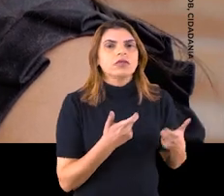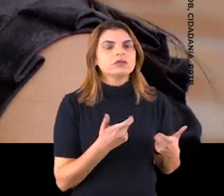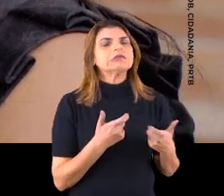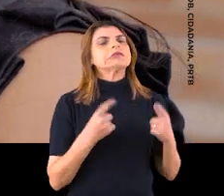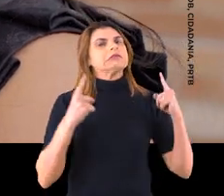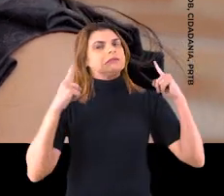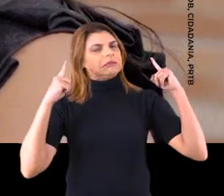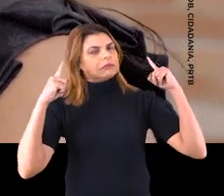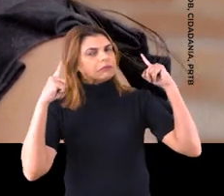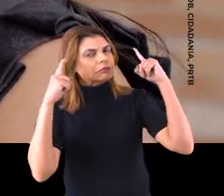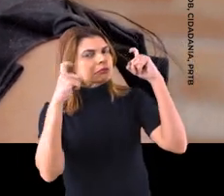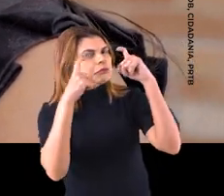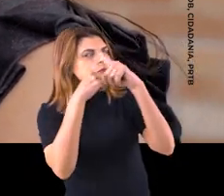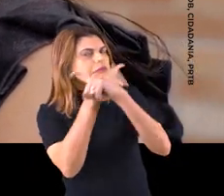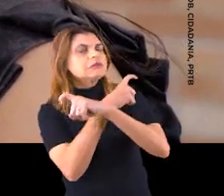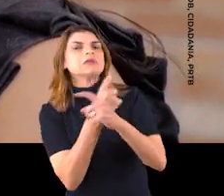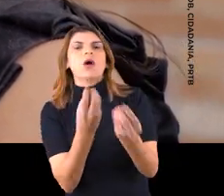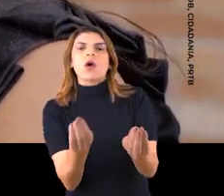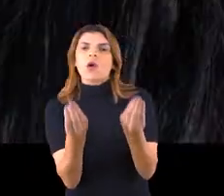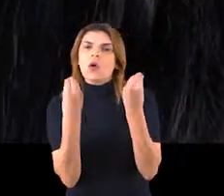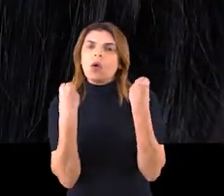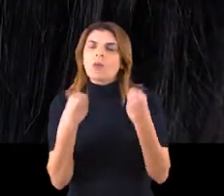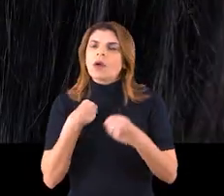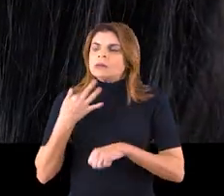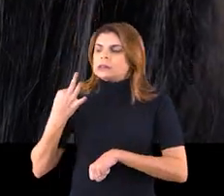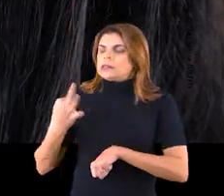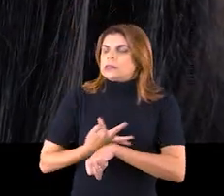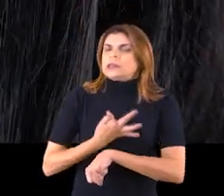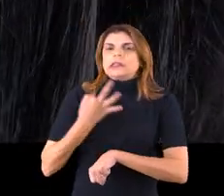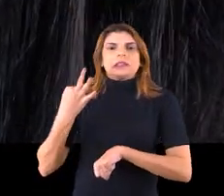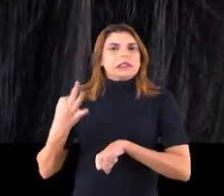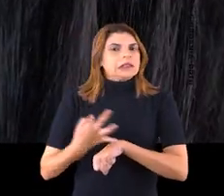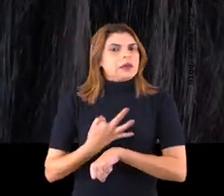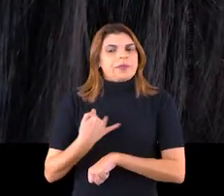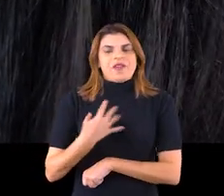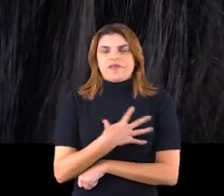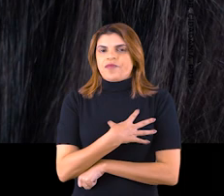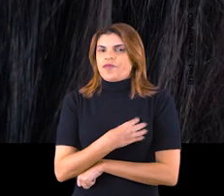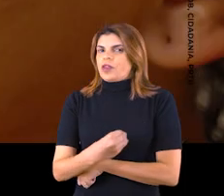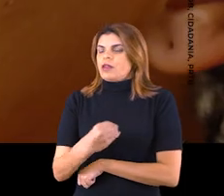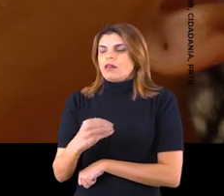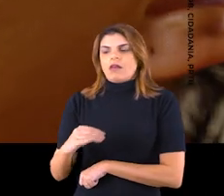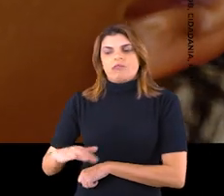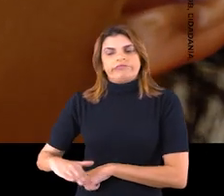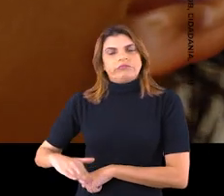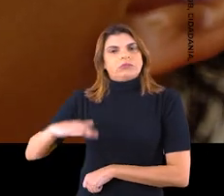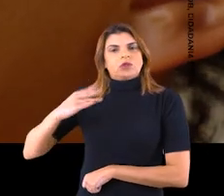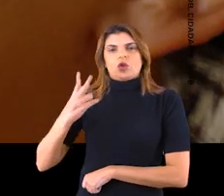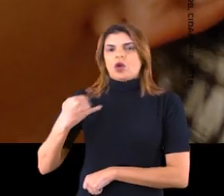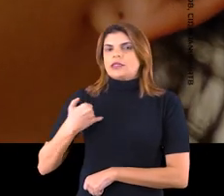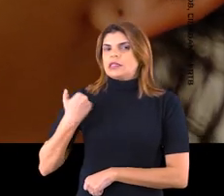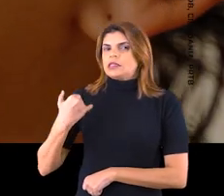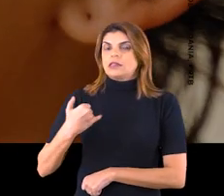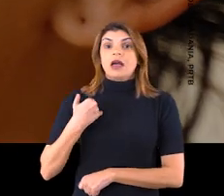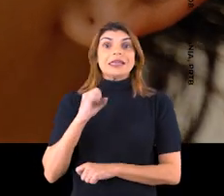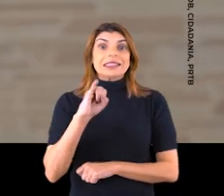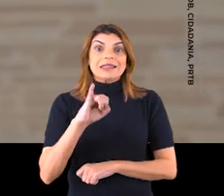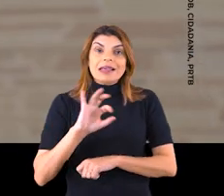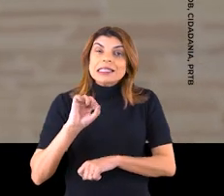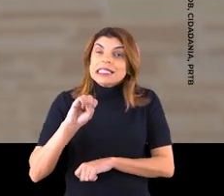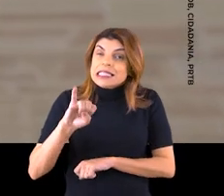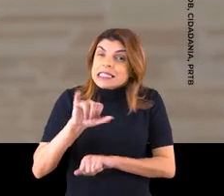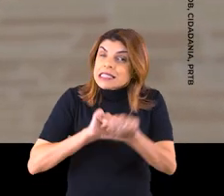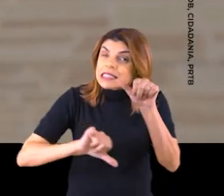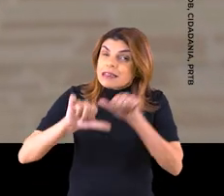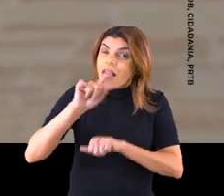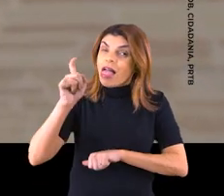bem complicado, né? Eu vou ter que ir levando até ela fazer os 2 anos dela. Se tivesse uma creche em tempo integral, porque aí